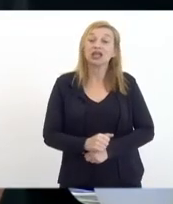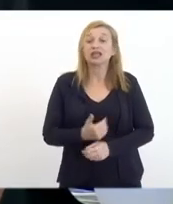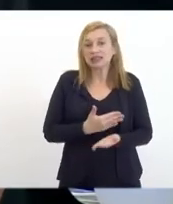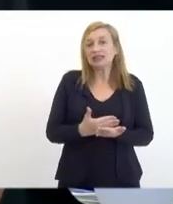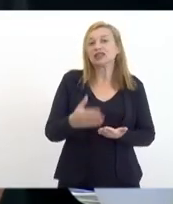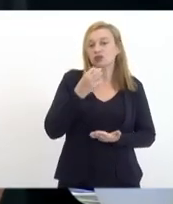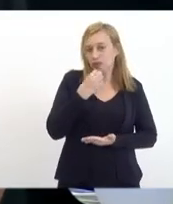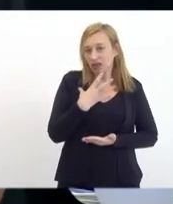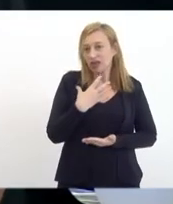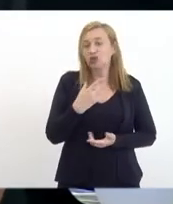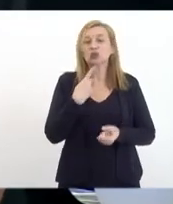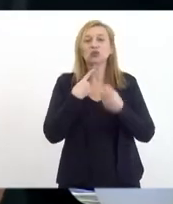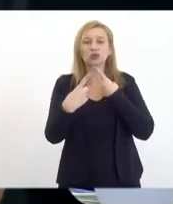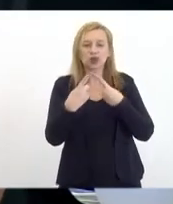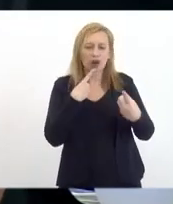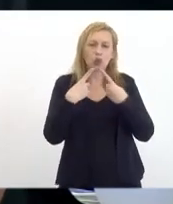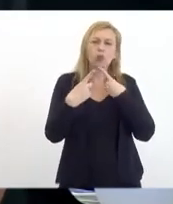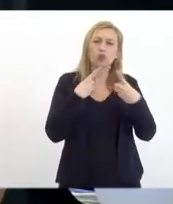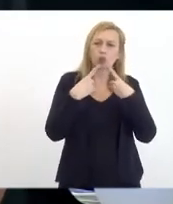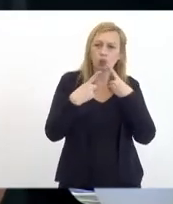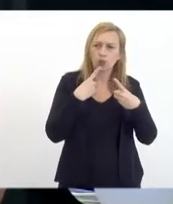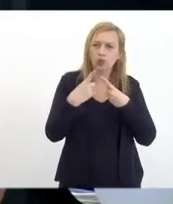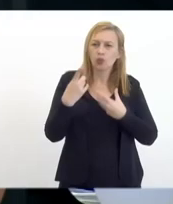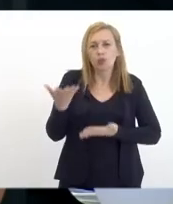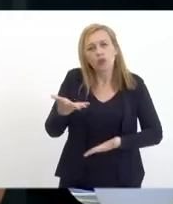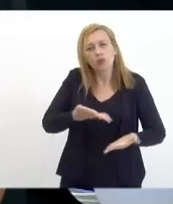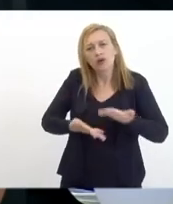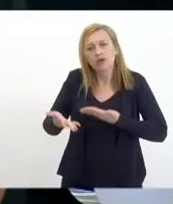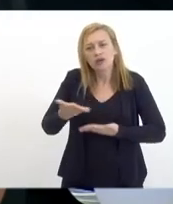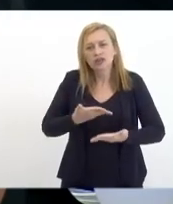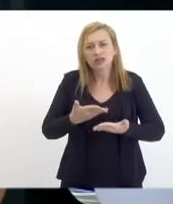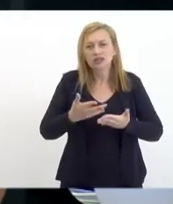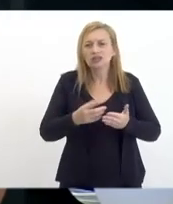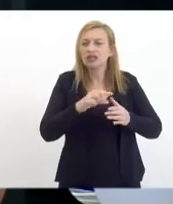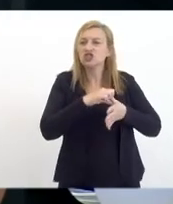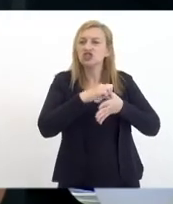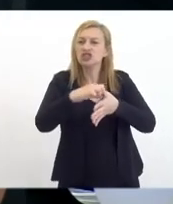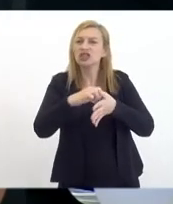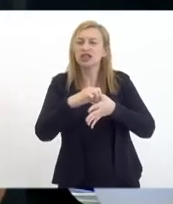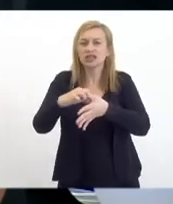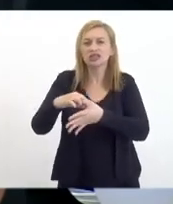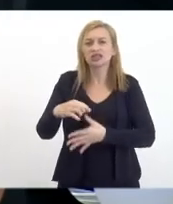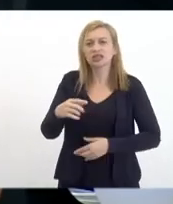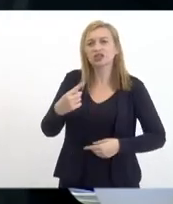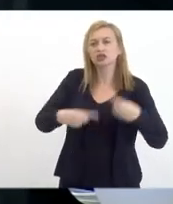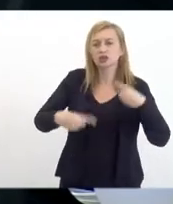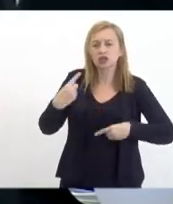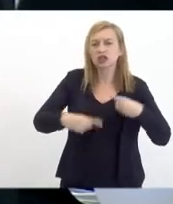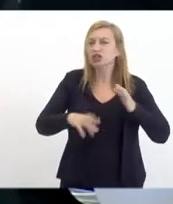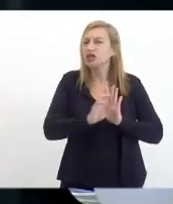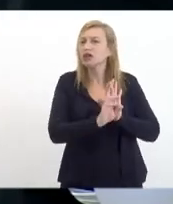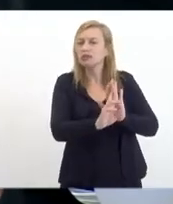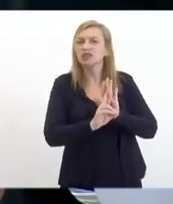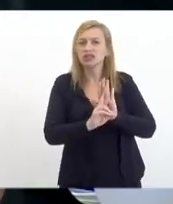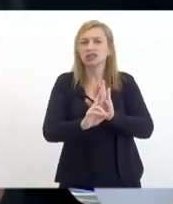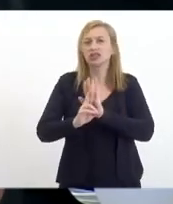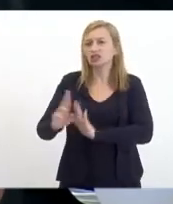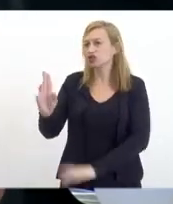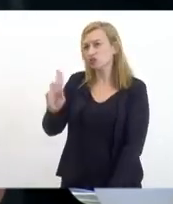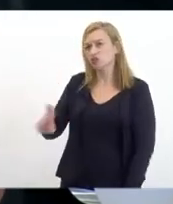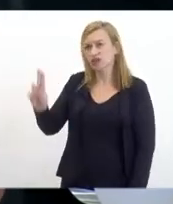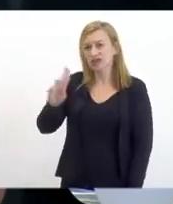com o diálogo com a participação das lideranças políticas representantes da universidade